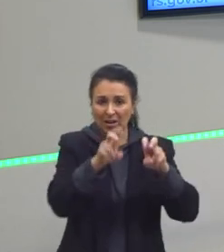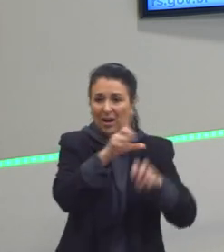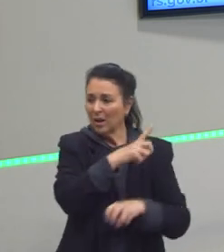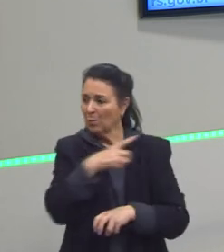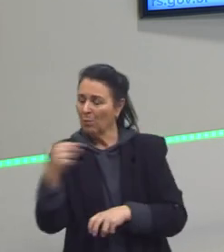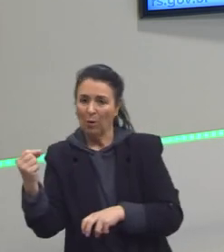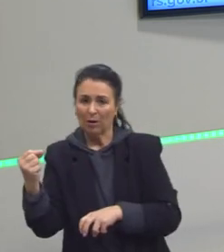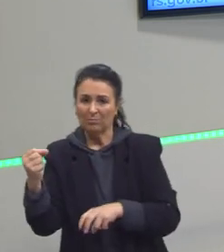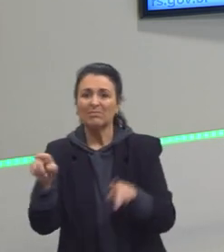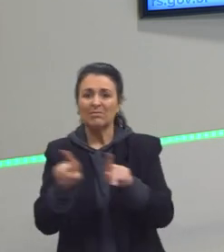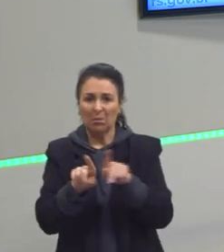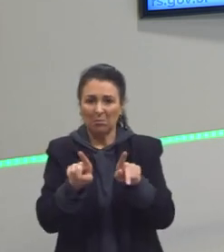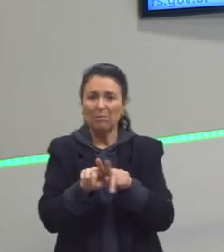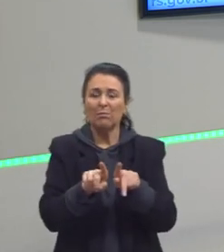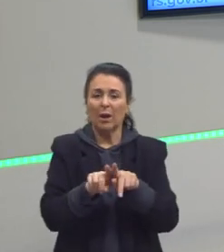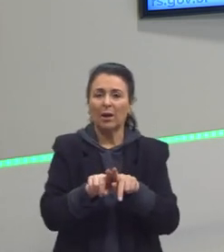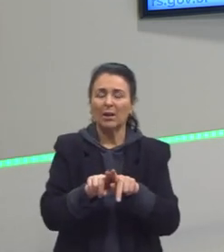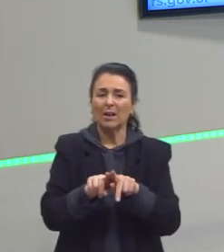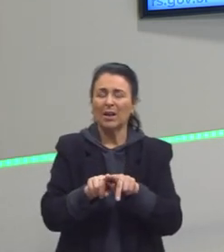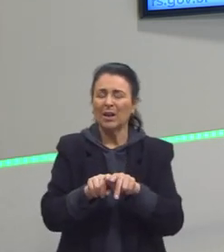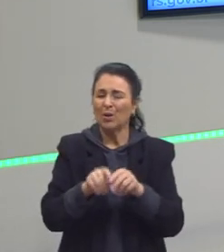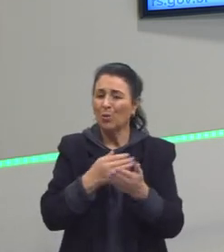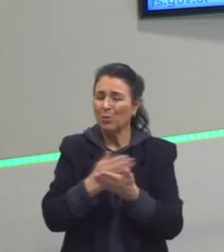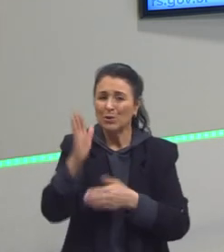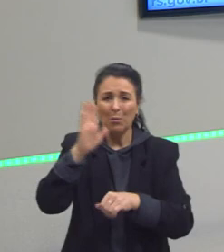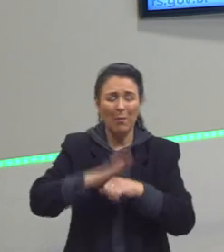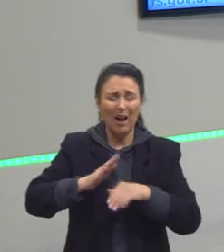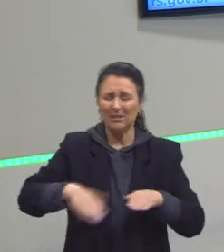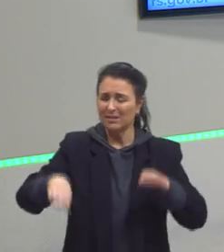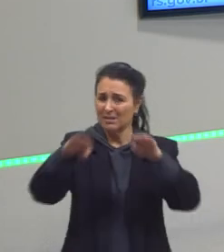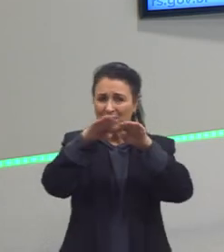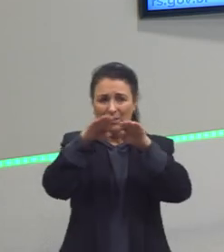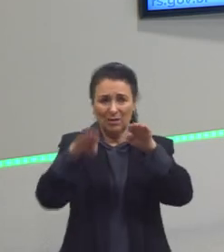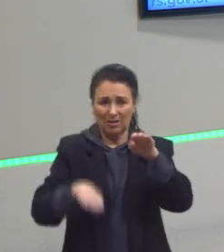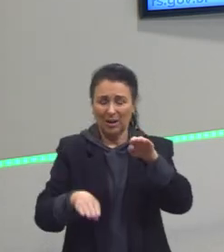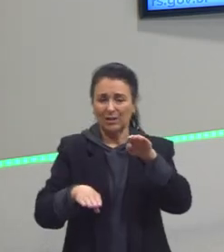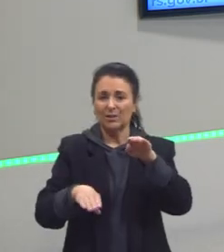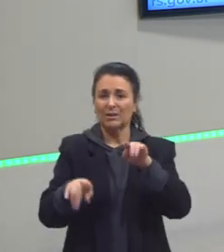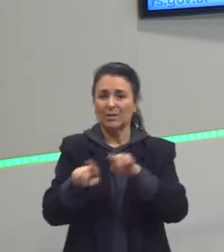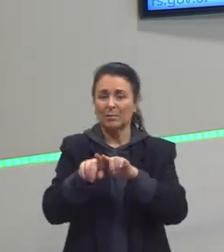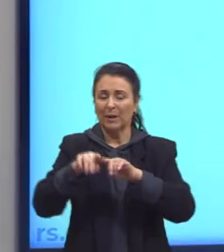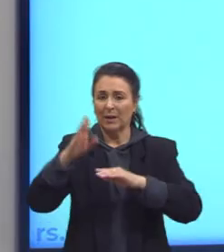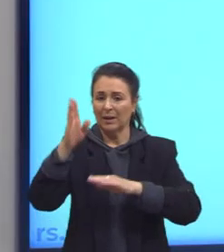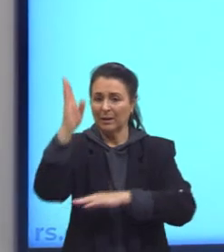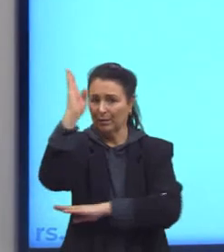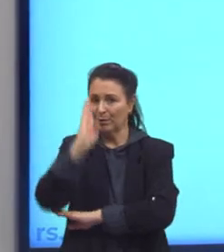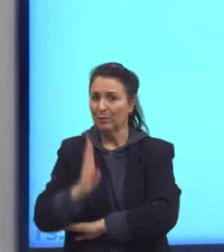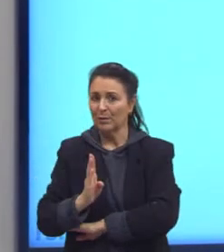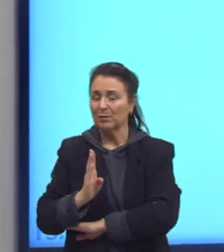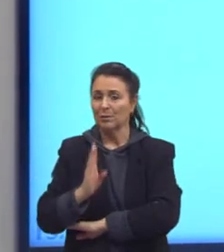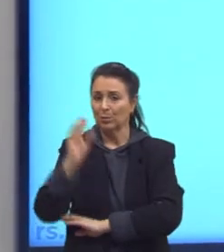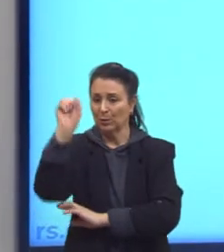desigualdades nessa construção da nação brasileira. Eu vou trazer aqui alguns